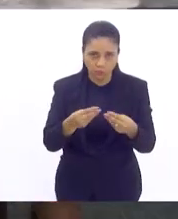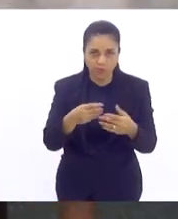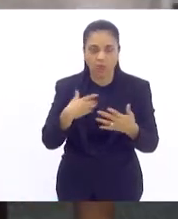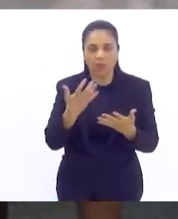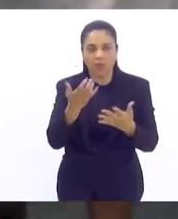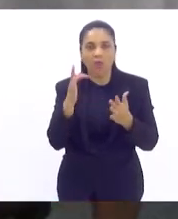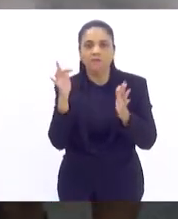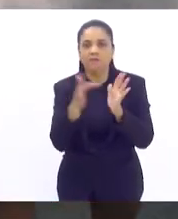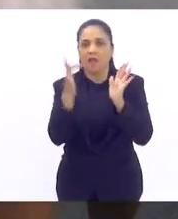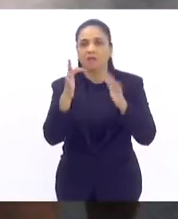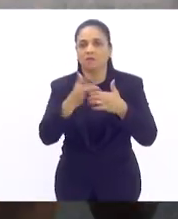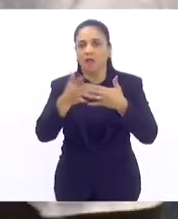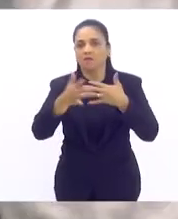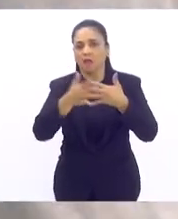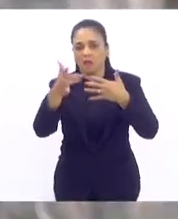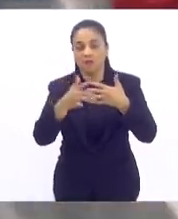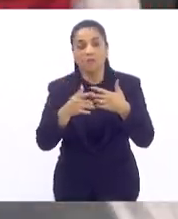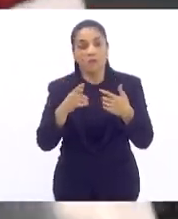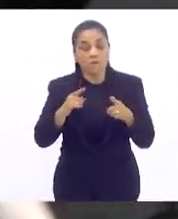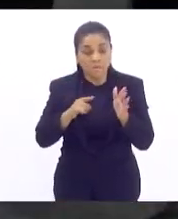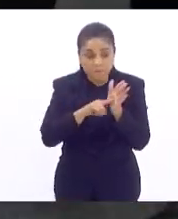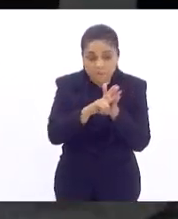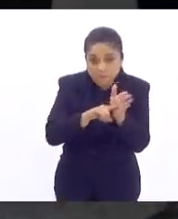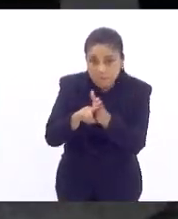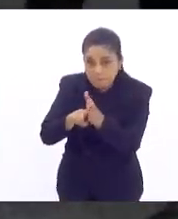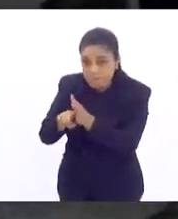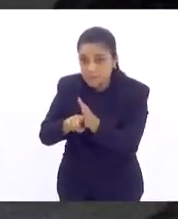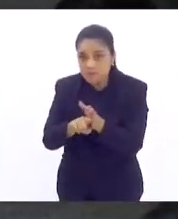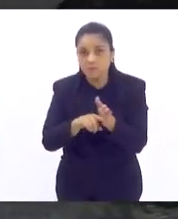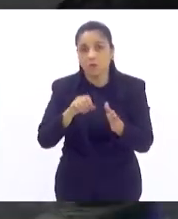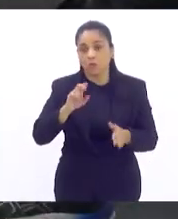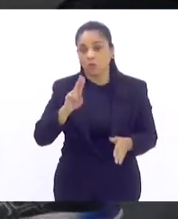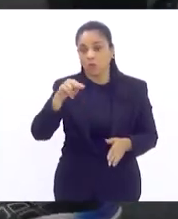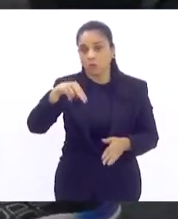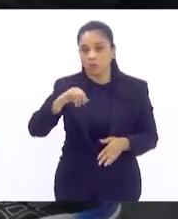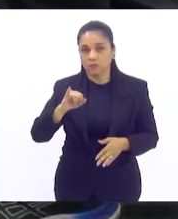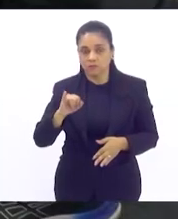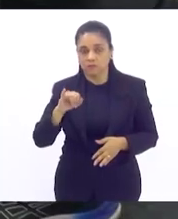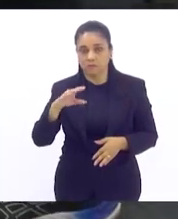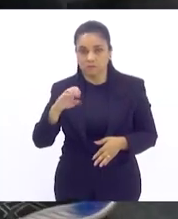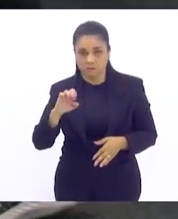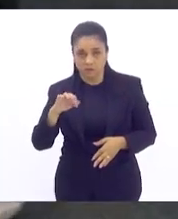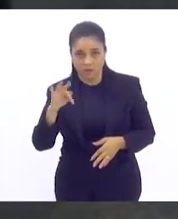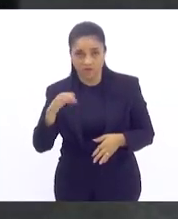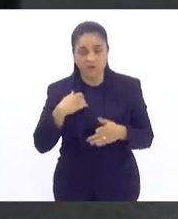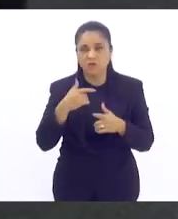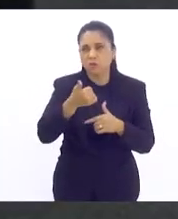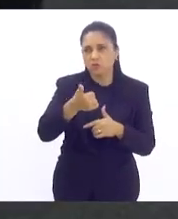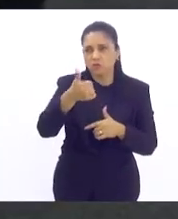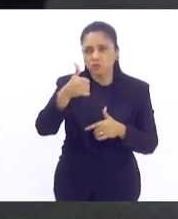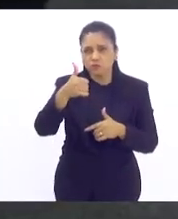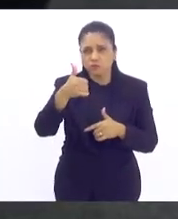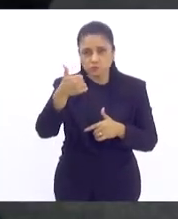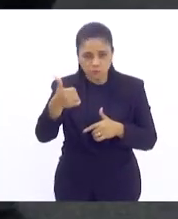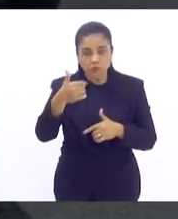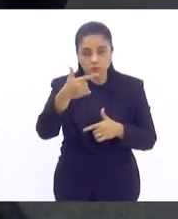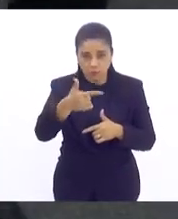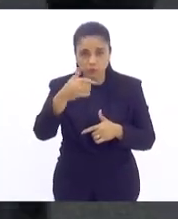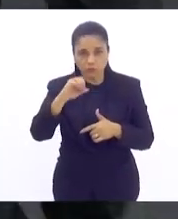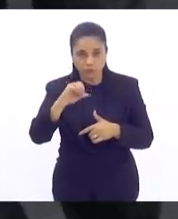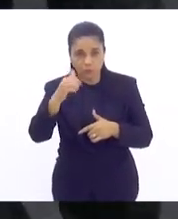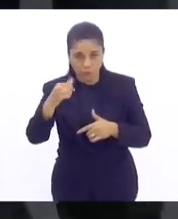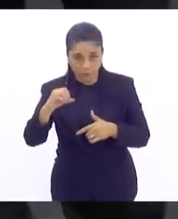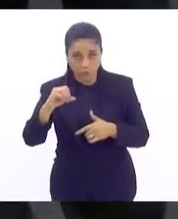E uma pesquisa na Unicef, divulgada em setembro de 2019, afirmou que um em cada três